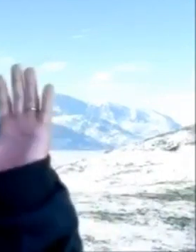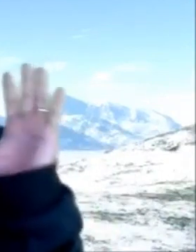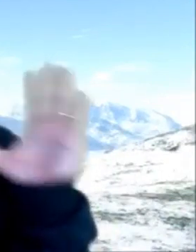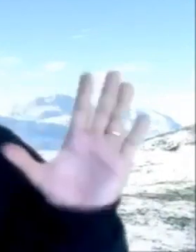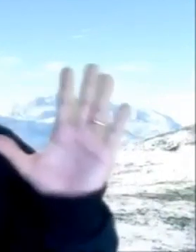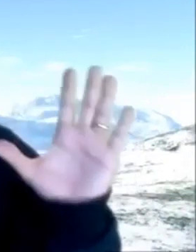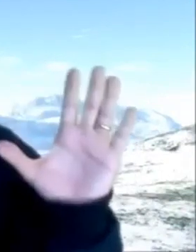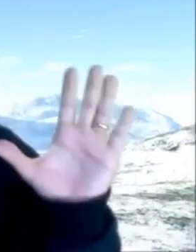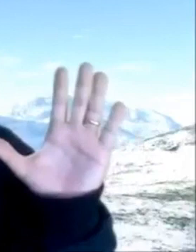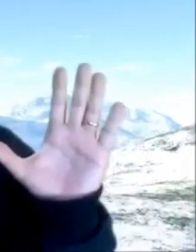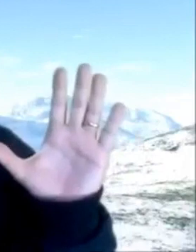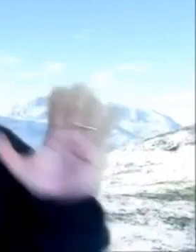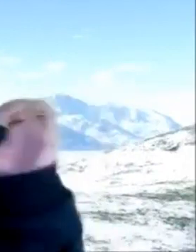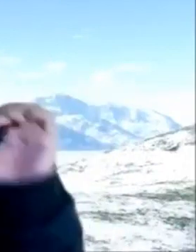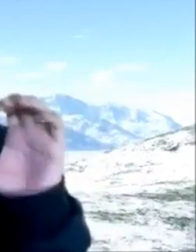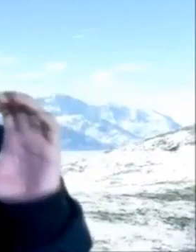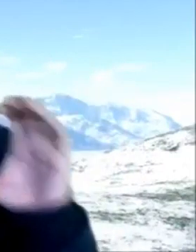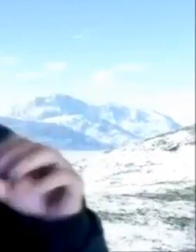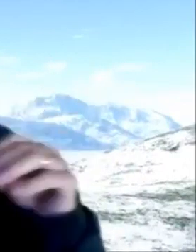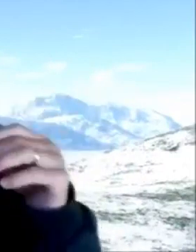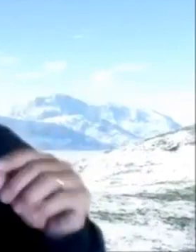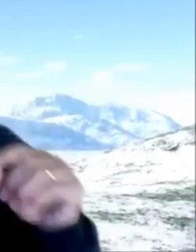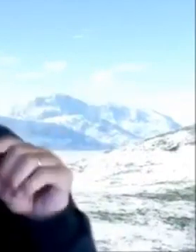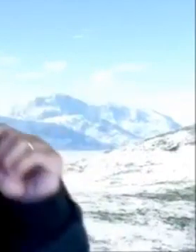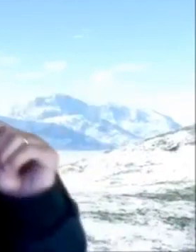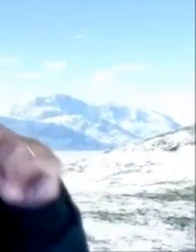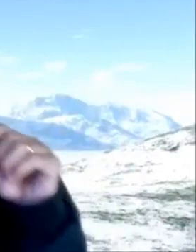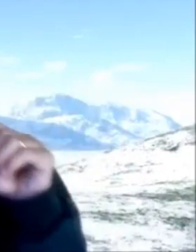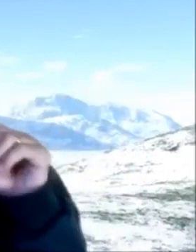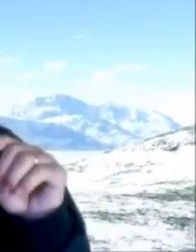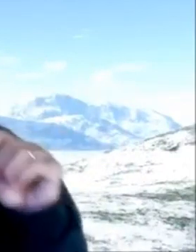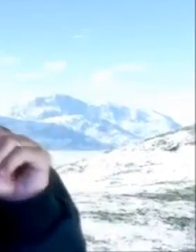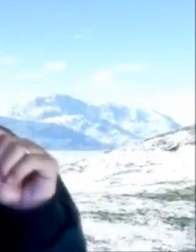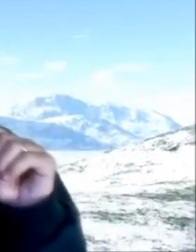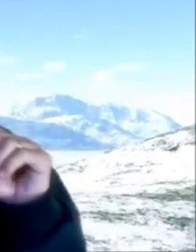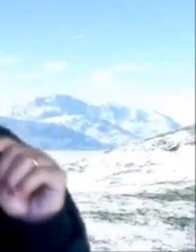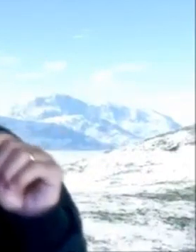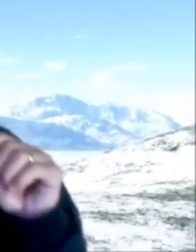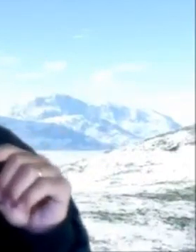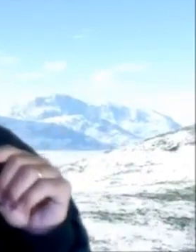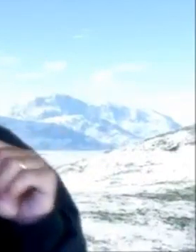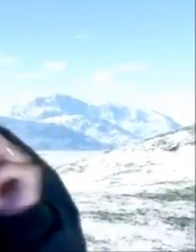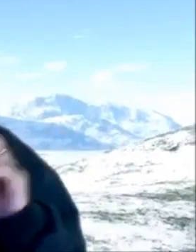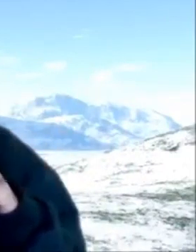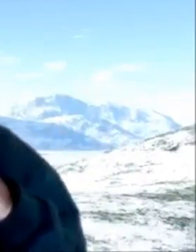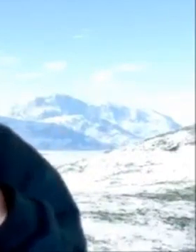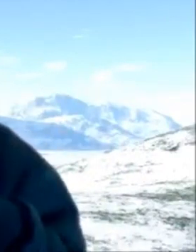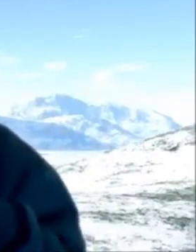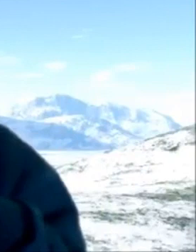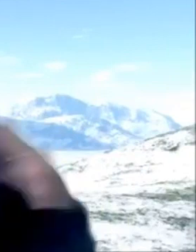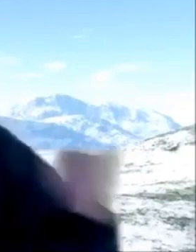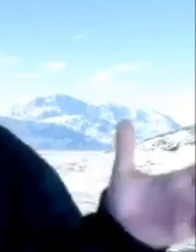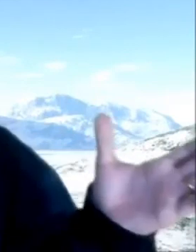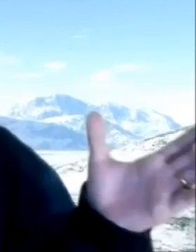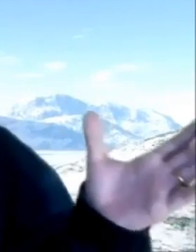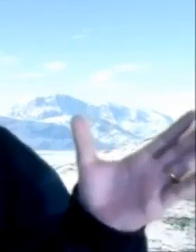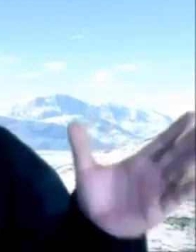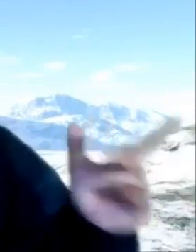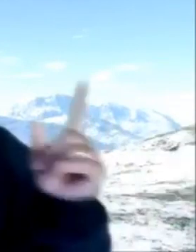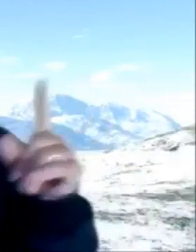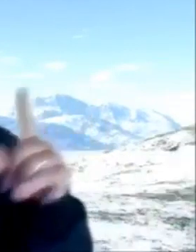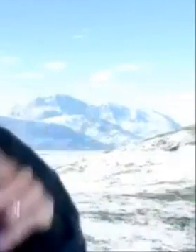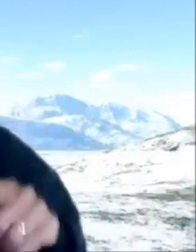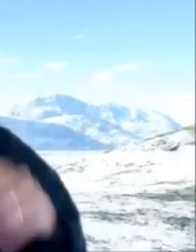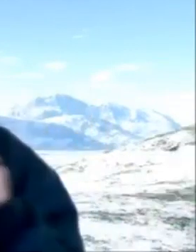aquele grifado em vermelho é só para mostrar que aquilo precisa conter as suas informações aquilo vai sair do